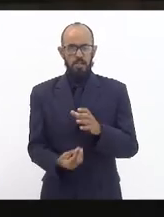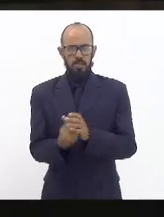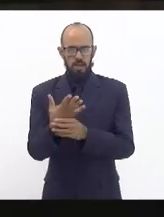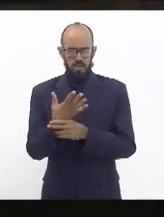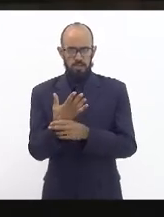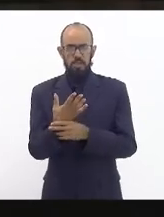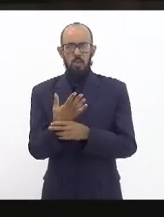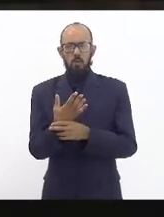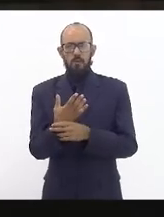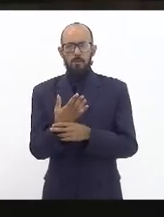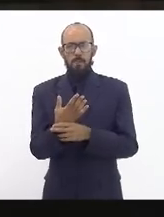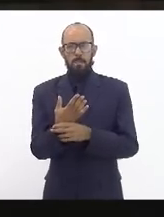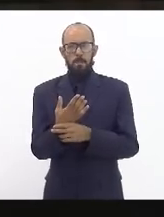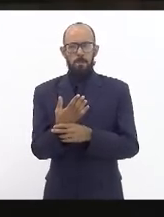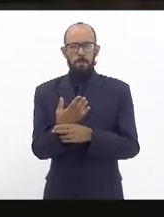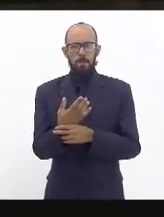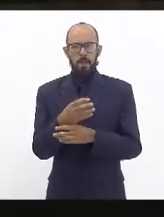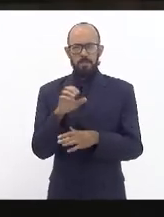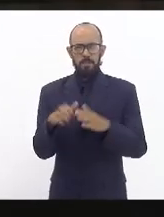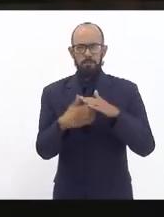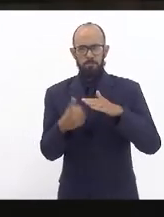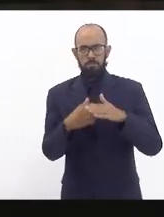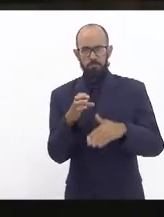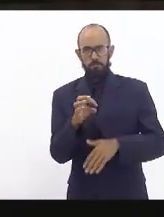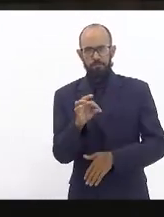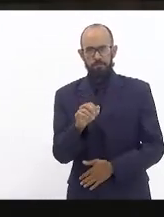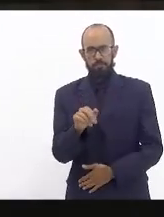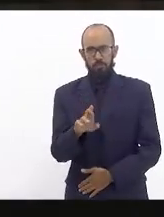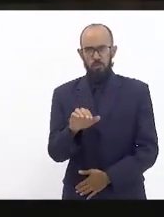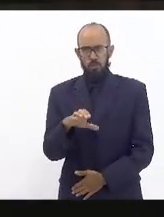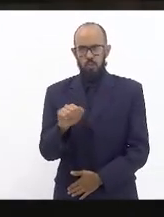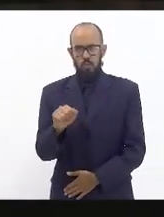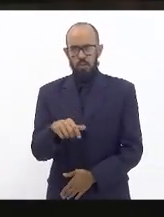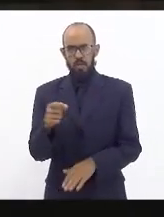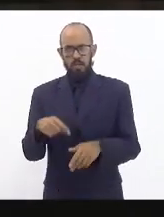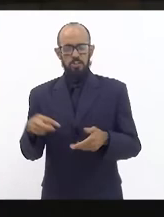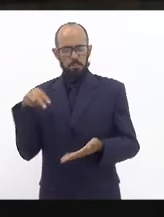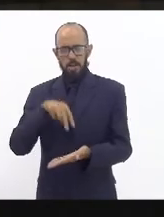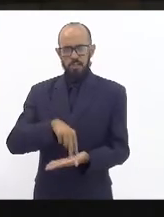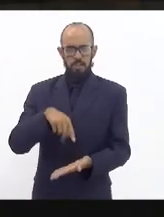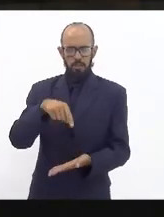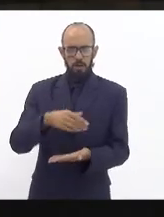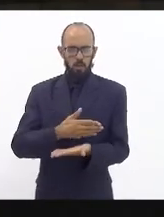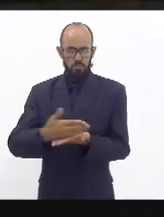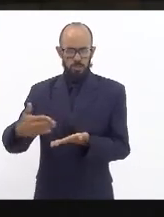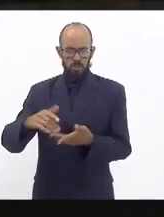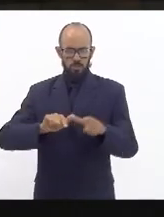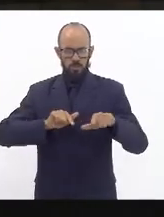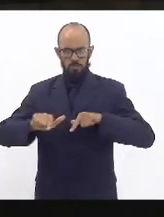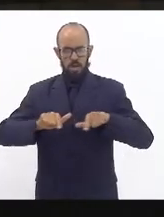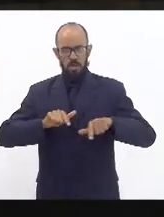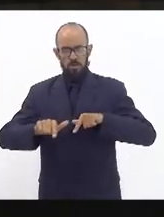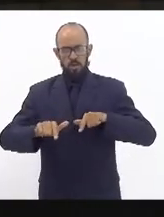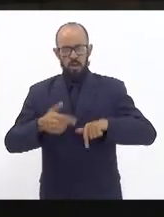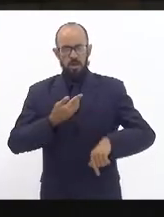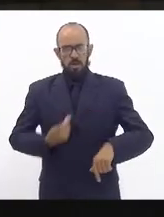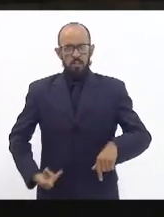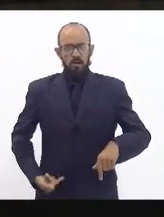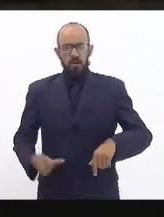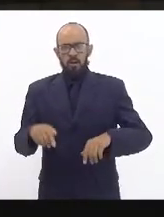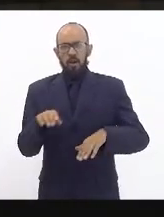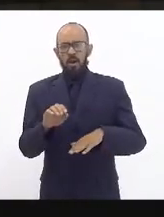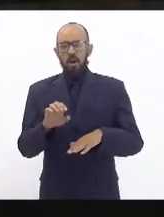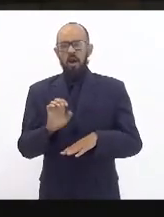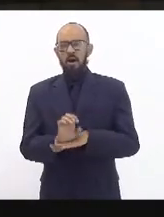termoelétricas essa empresa turca se apresenta para poder dar início aos trabalhos e o governo do estado simplesmente